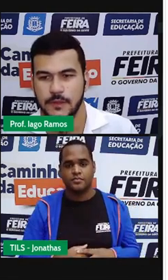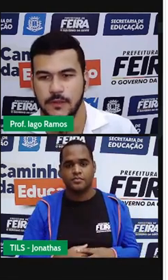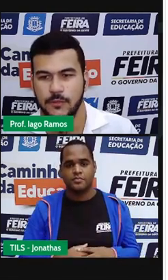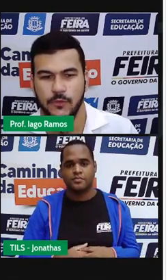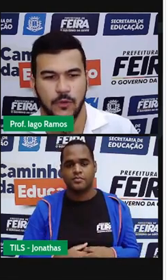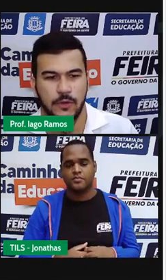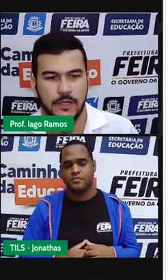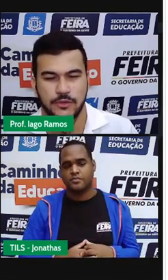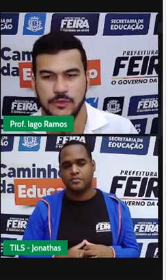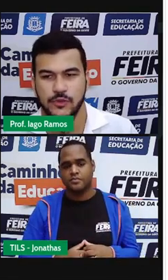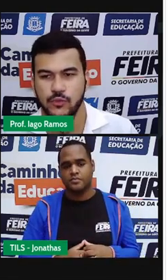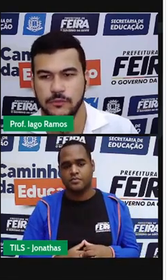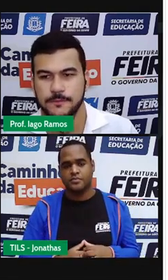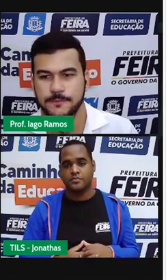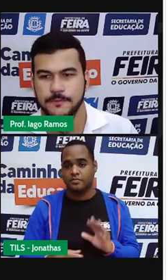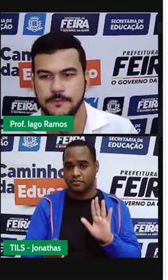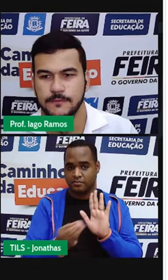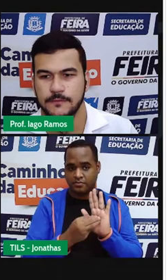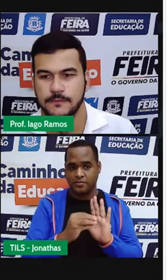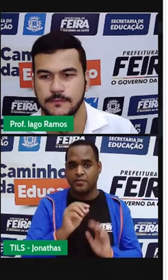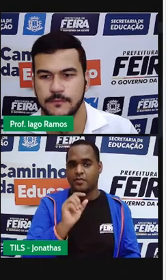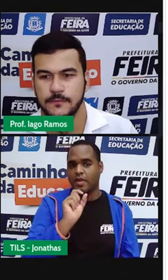Vamos colocar de um azul.